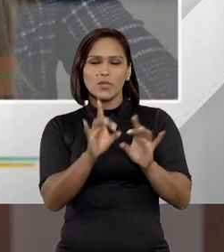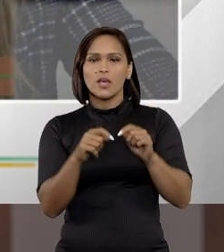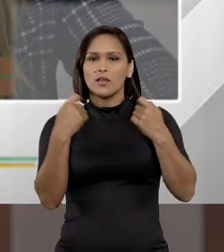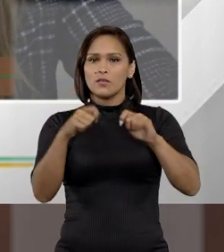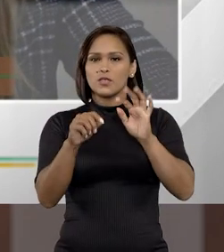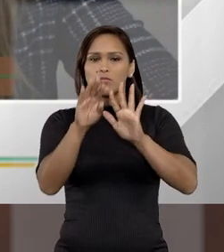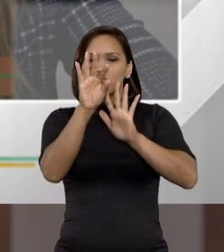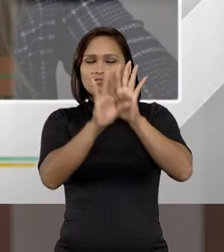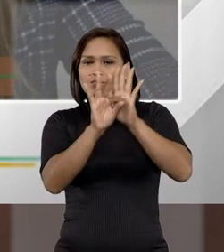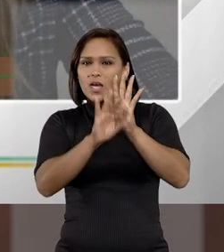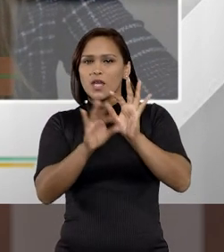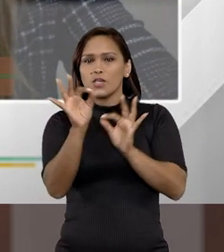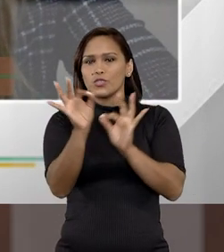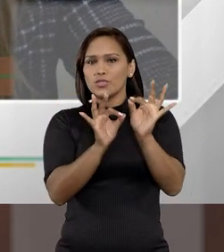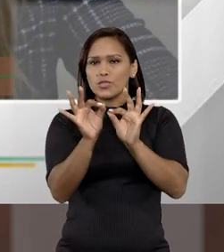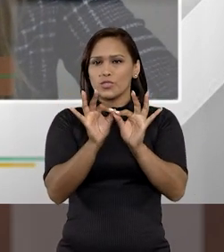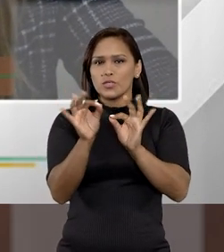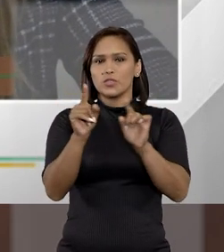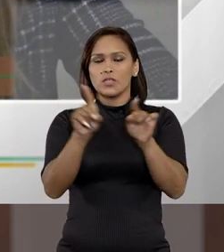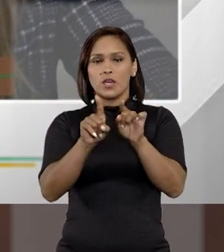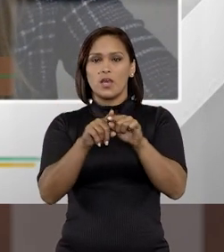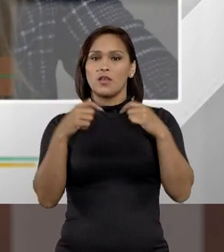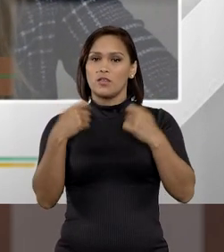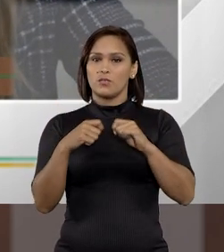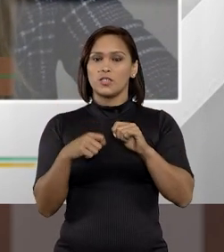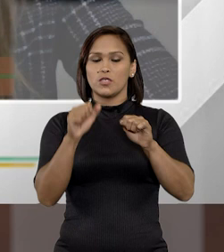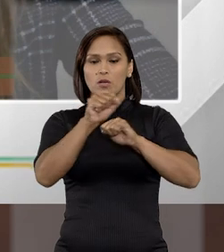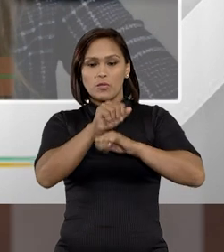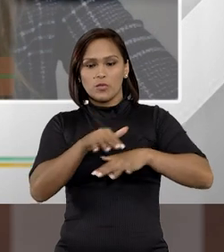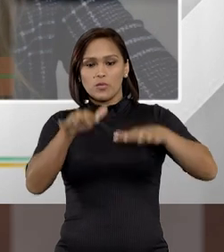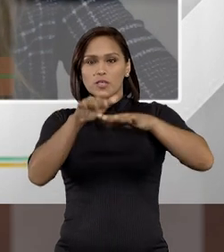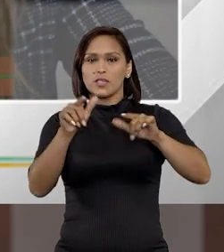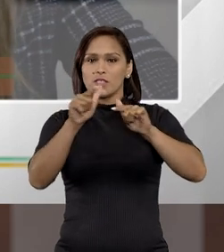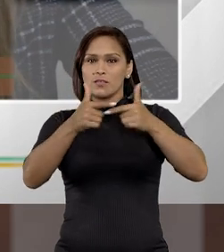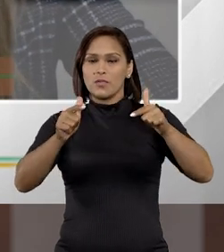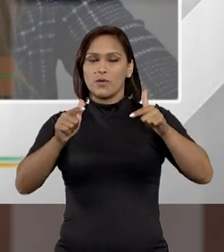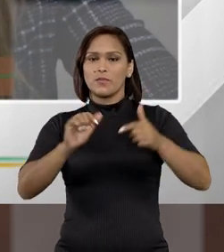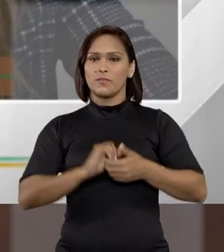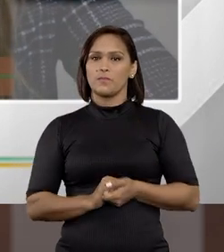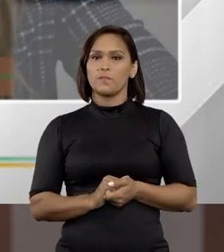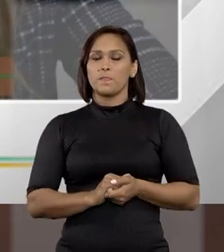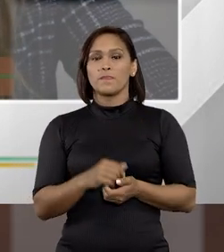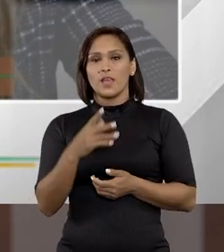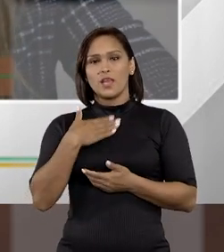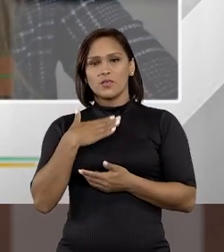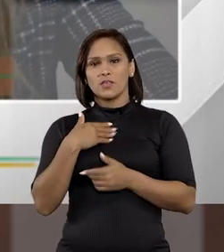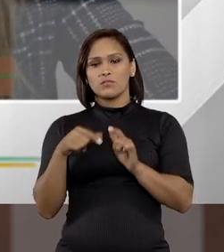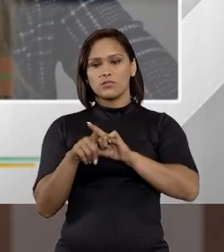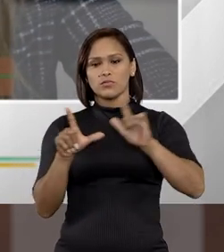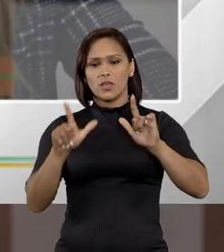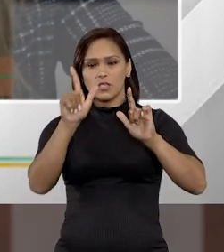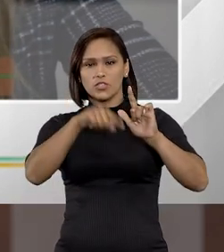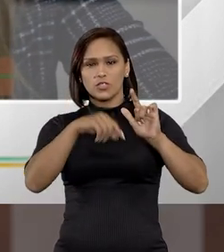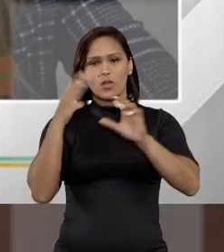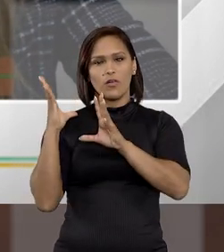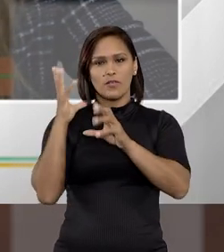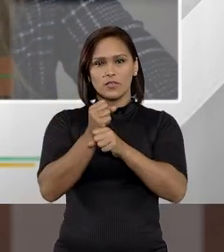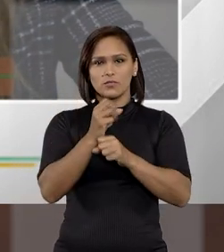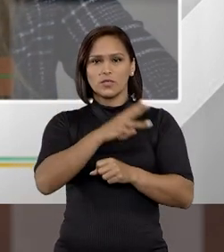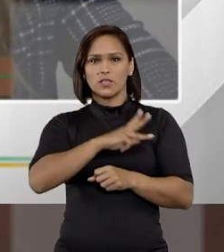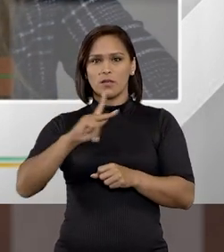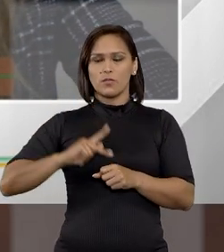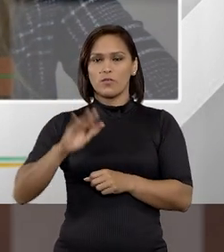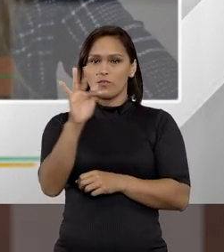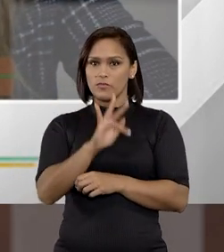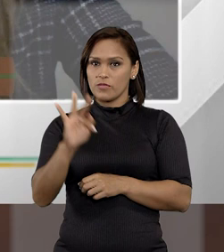precisam ser mais discutidos e principalmente precisa haver uma publicização maior. Eu sei que as câmaras de coordenação e revisão do